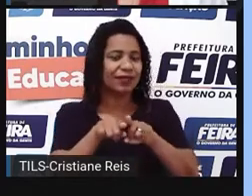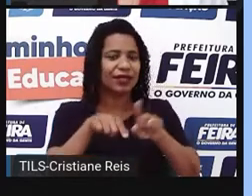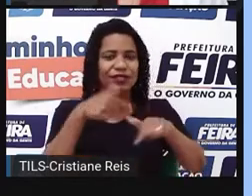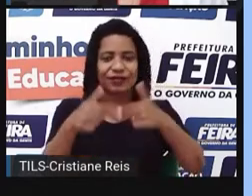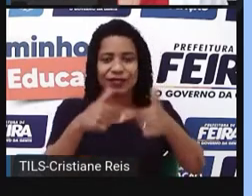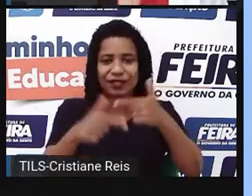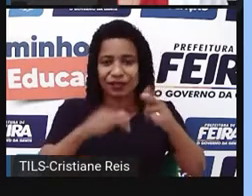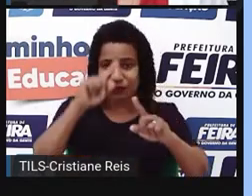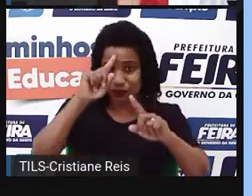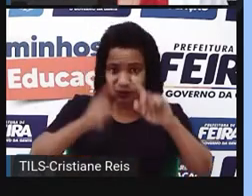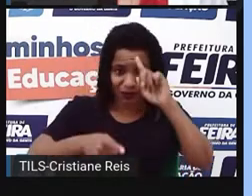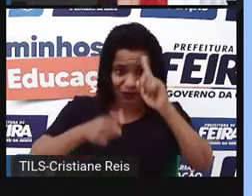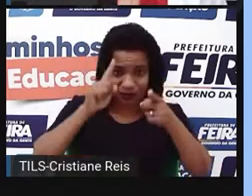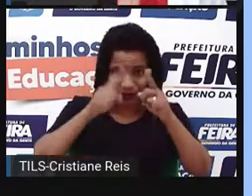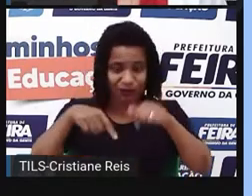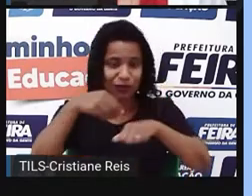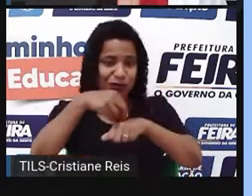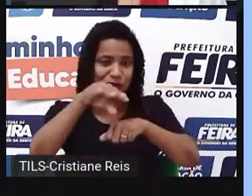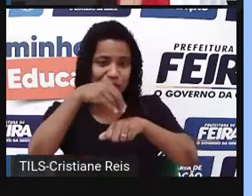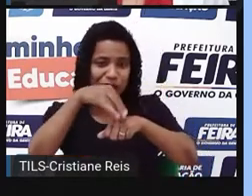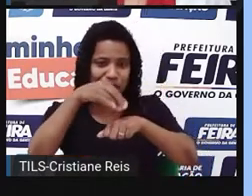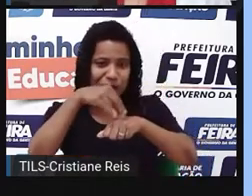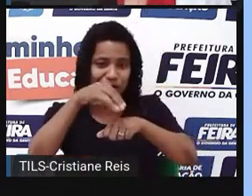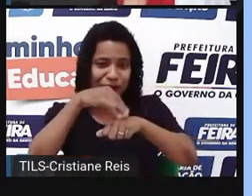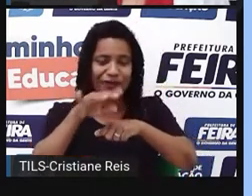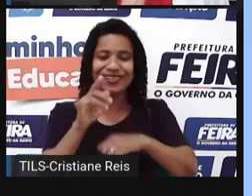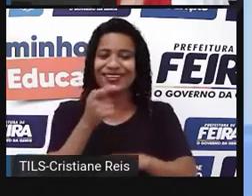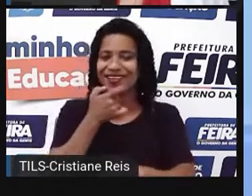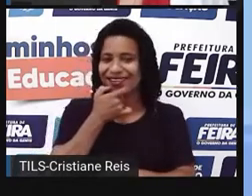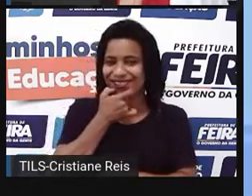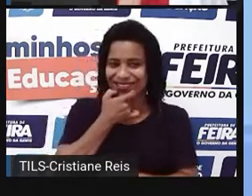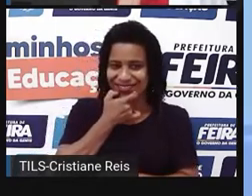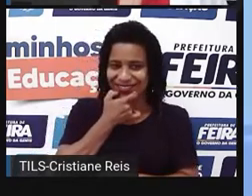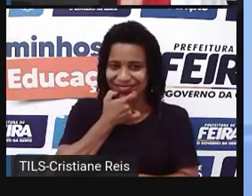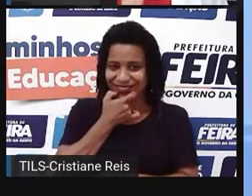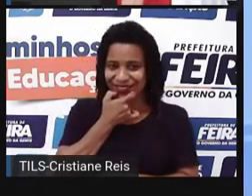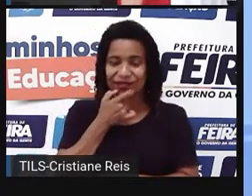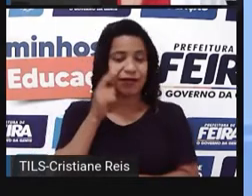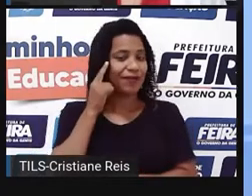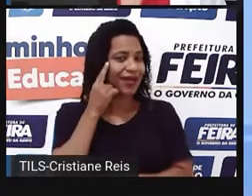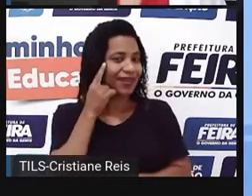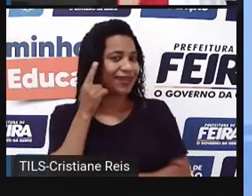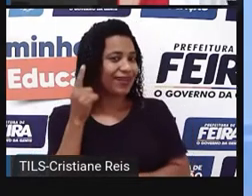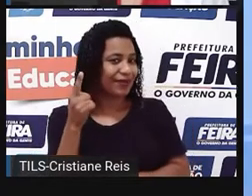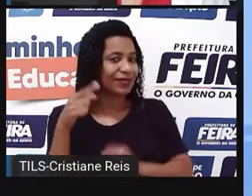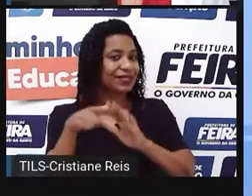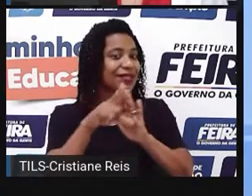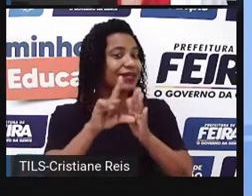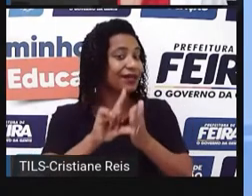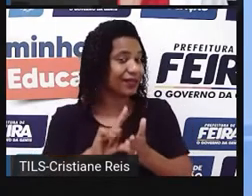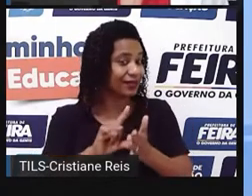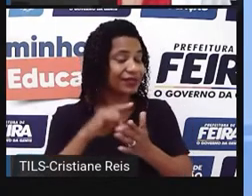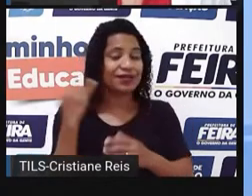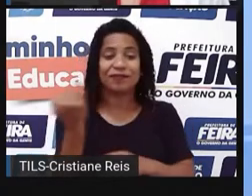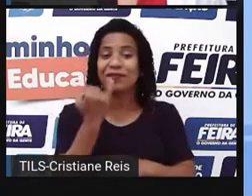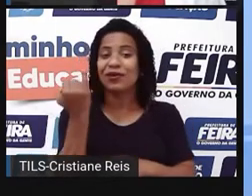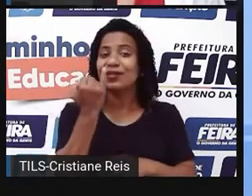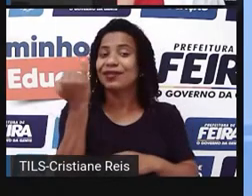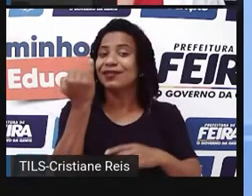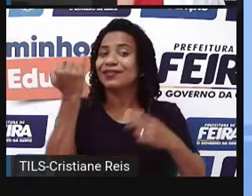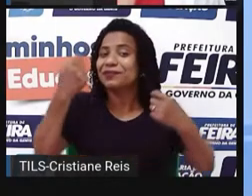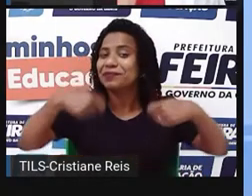usando o tempo verbal imperativo do inglês. Ok? Mas lembre-se que antes é necessário que vocês